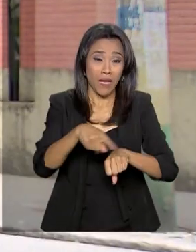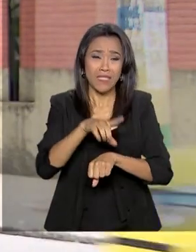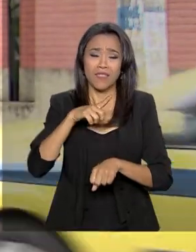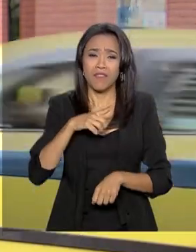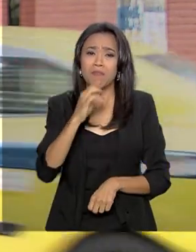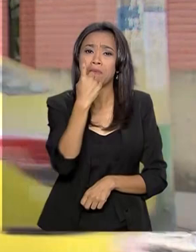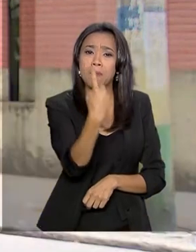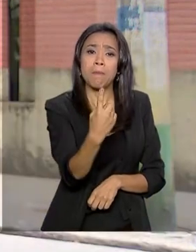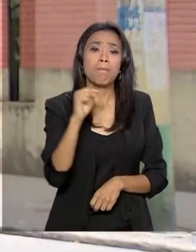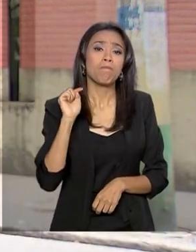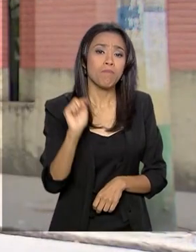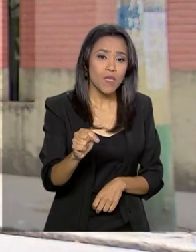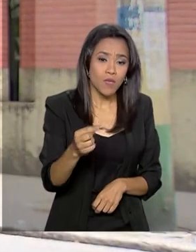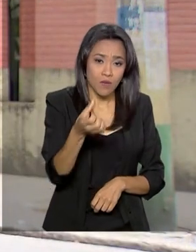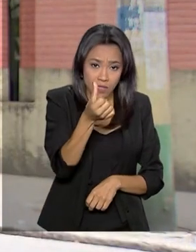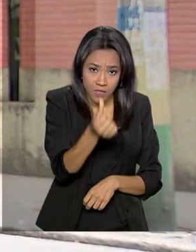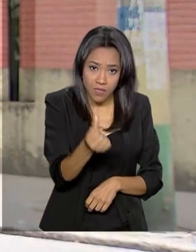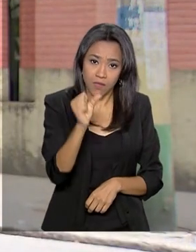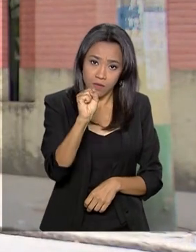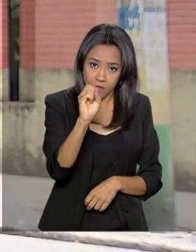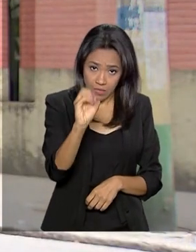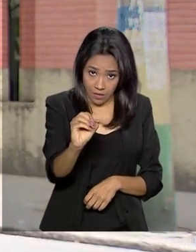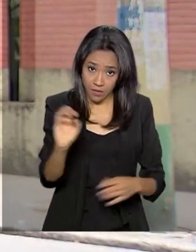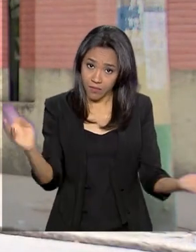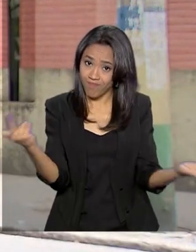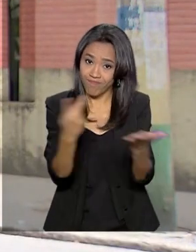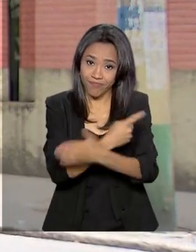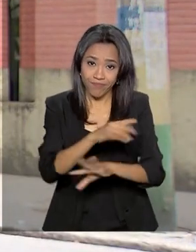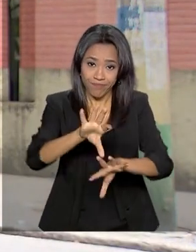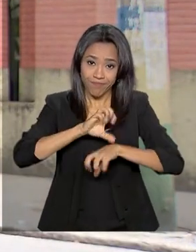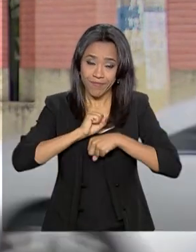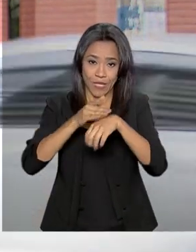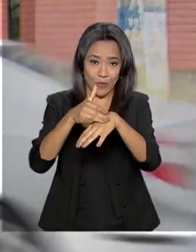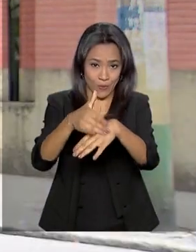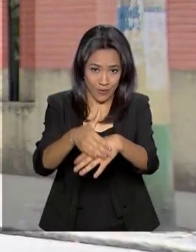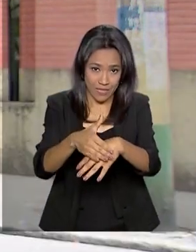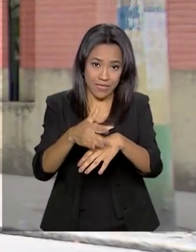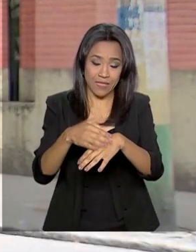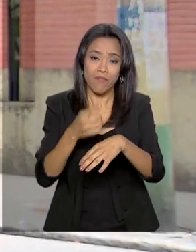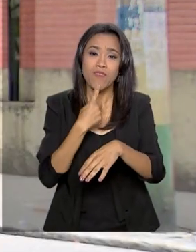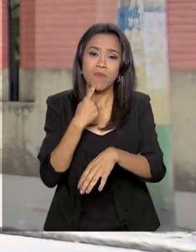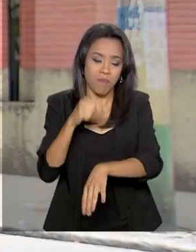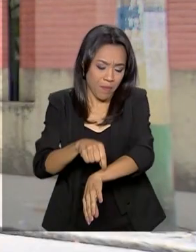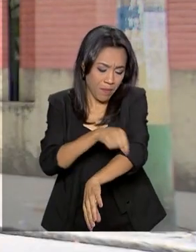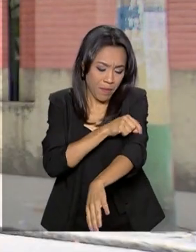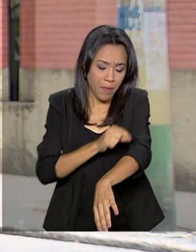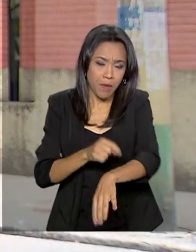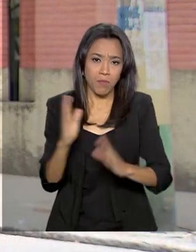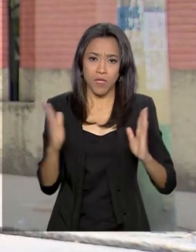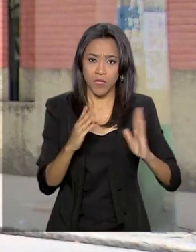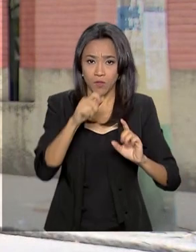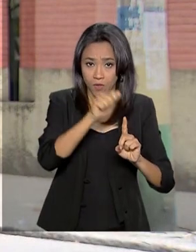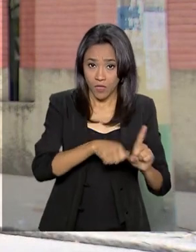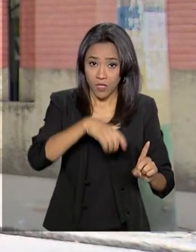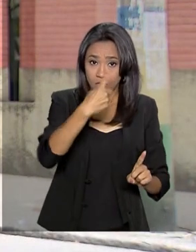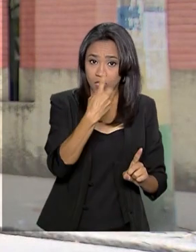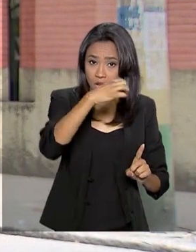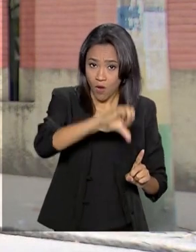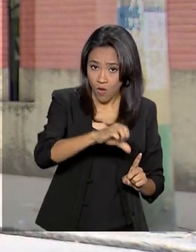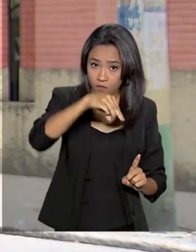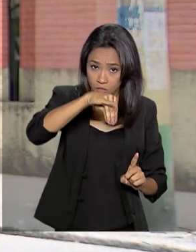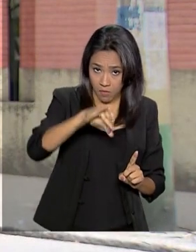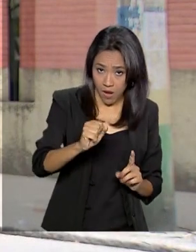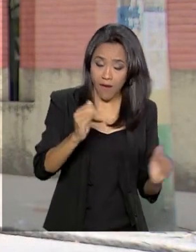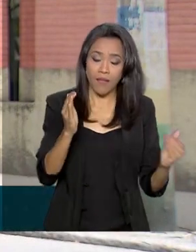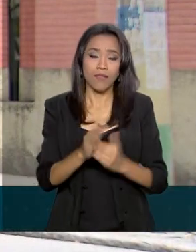.680 casos de sarampo nos últimos 90 dias, um período compreendido entre 19 de maio e 10 de agosto.